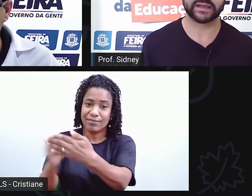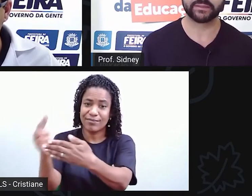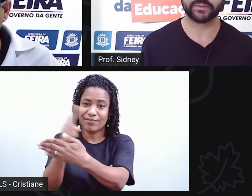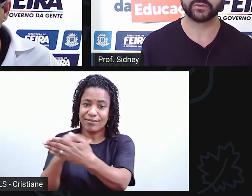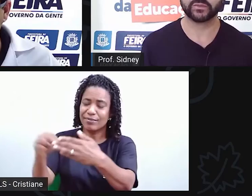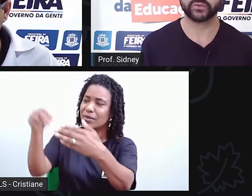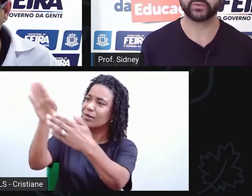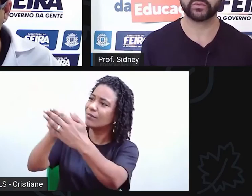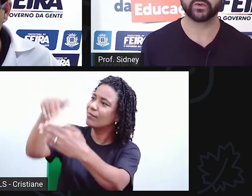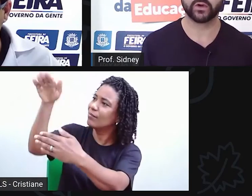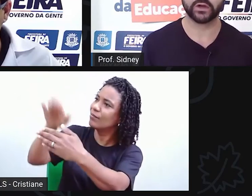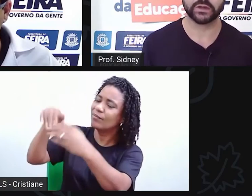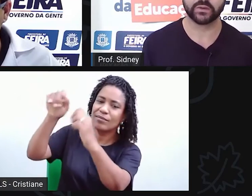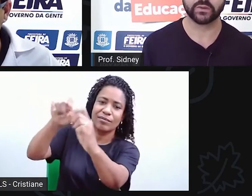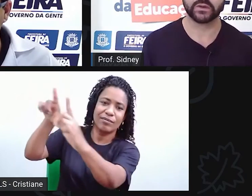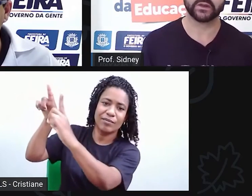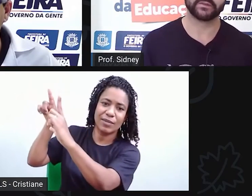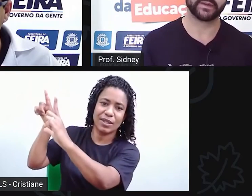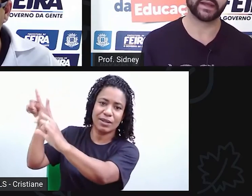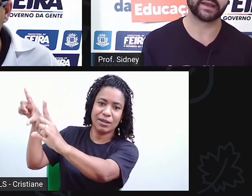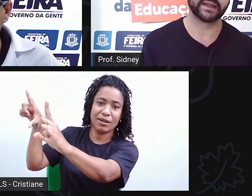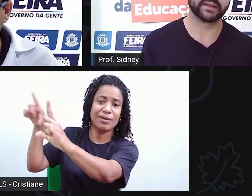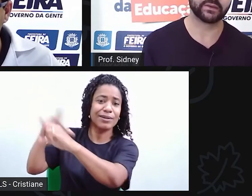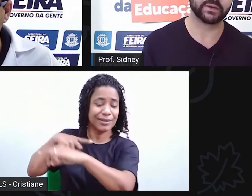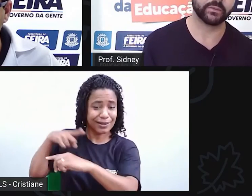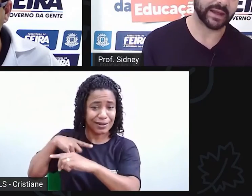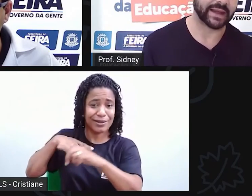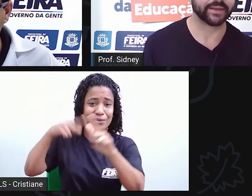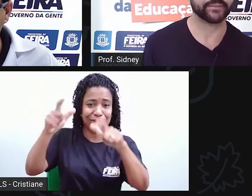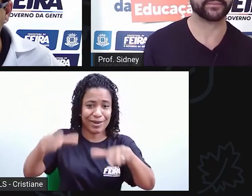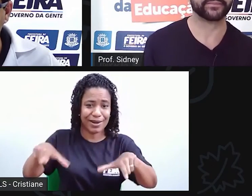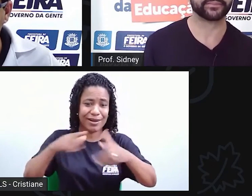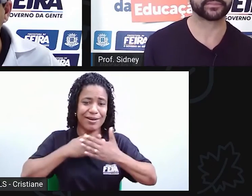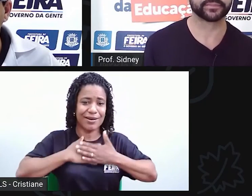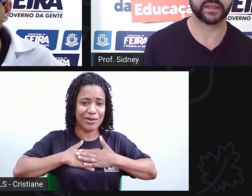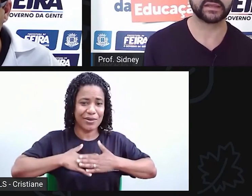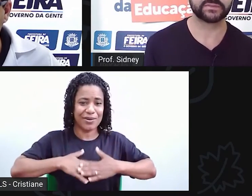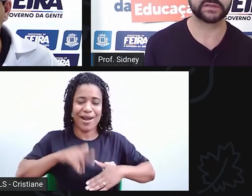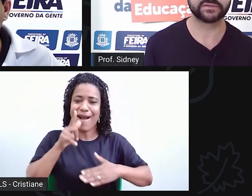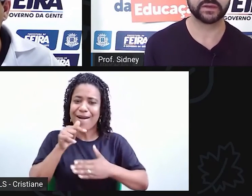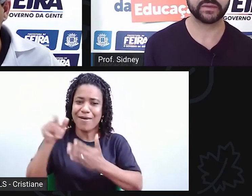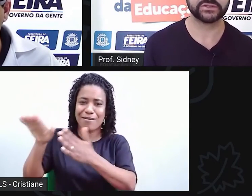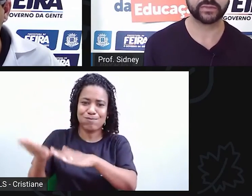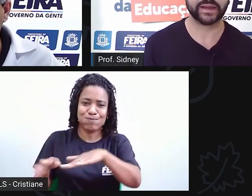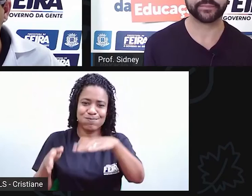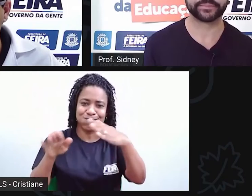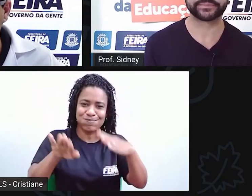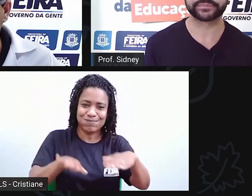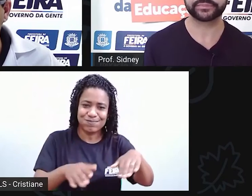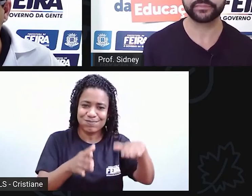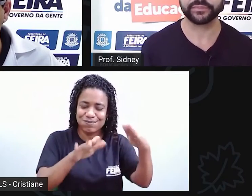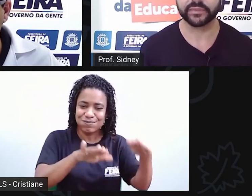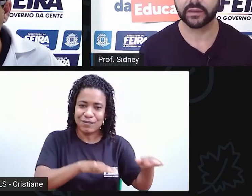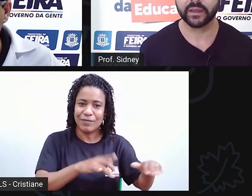voltadas para o mundo bucólico, para o mar, especificamente o mar.